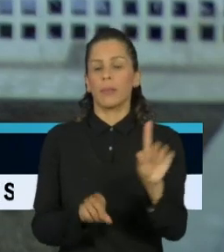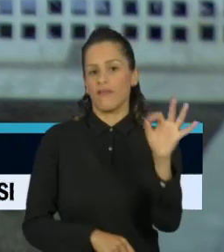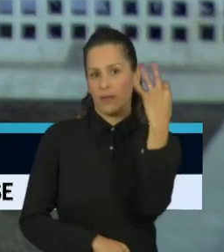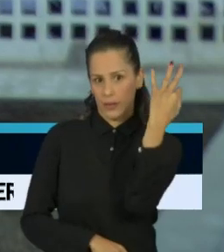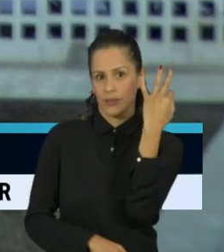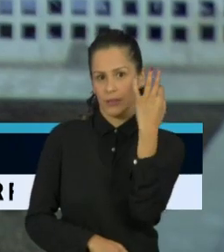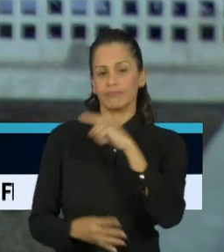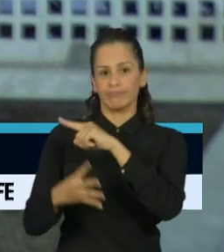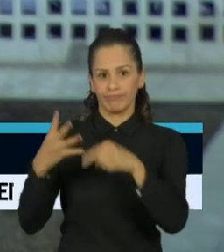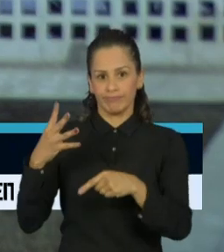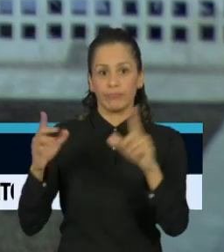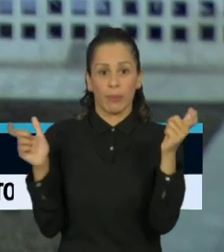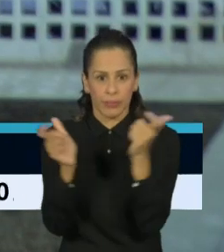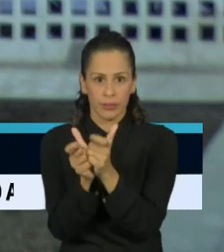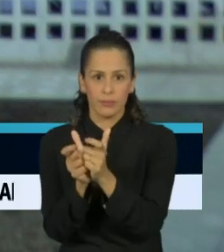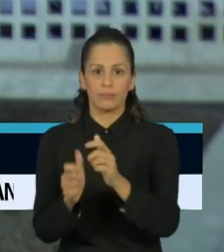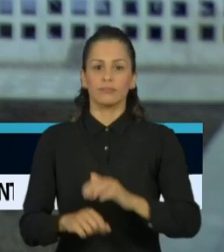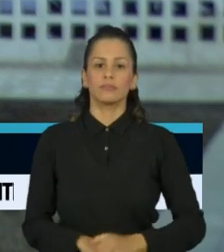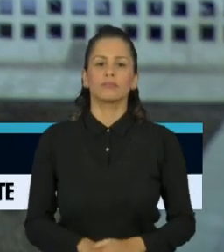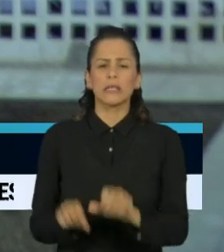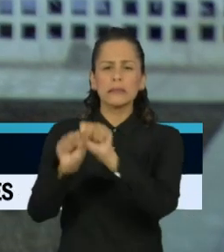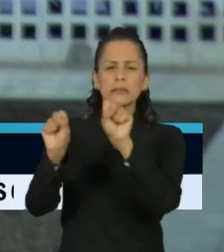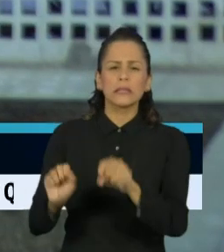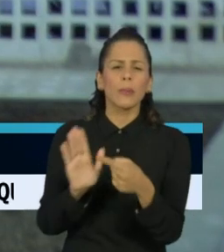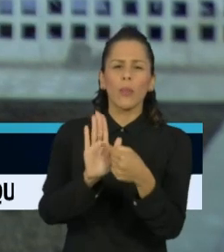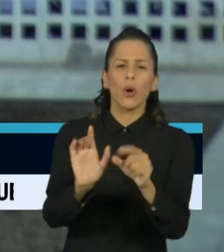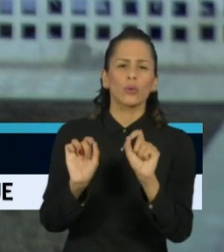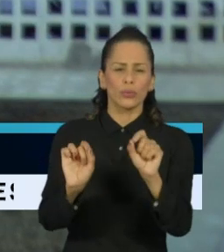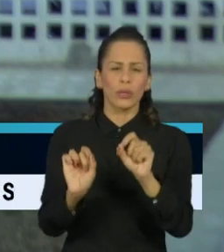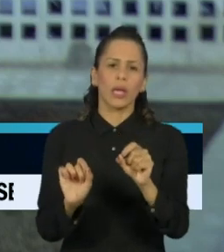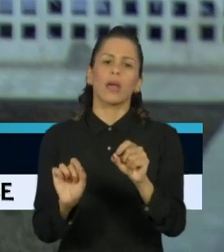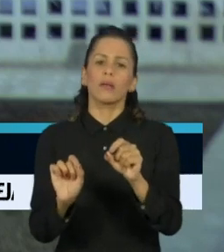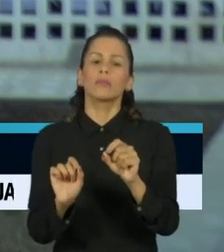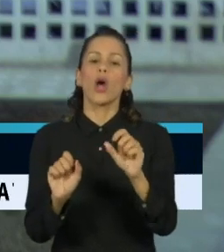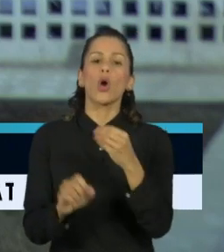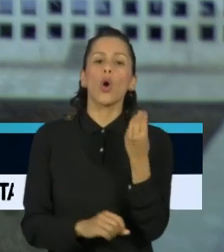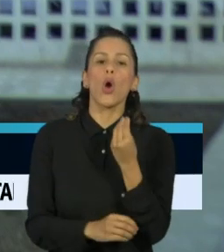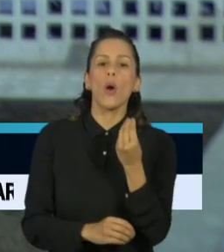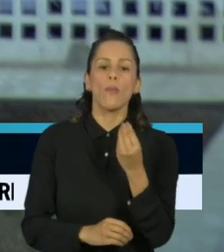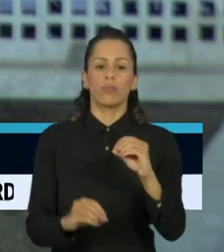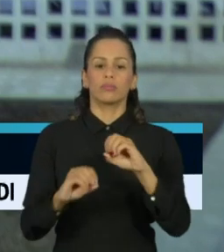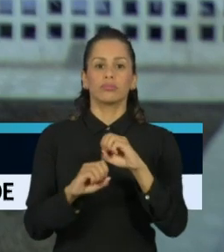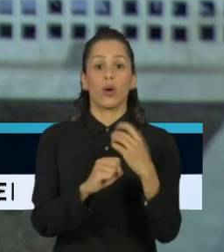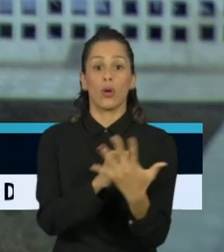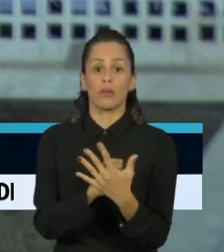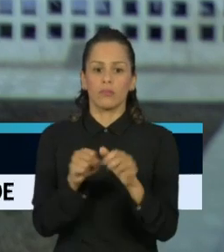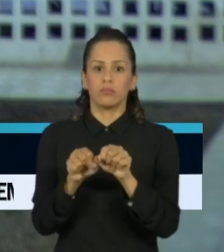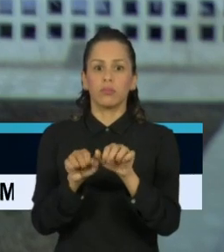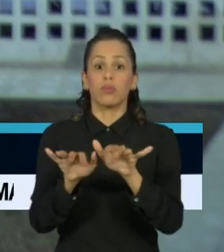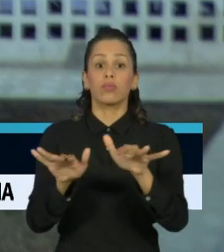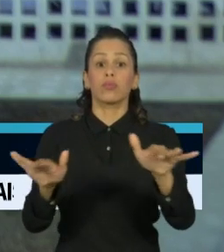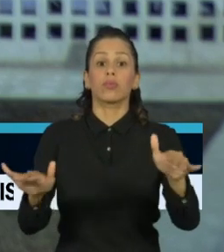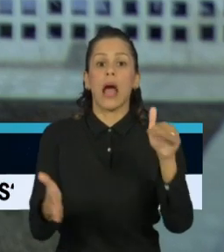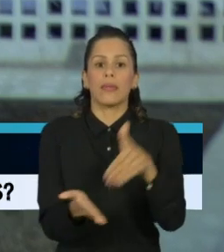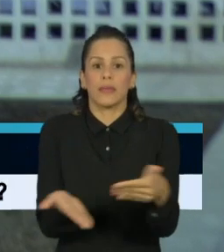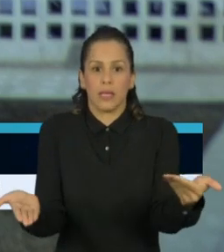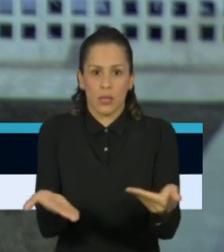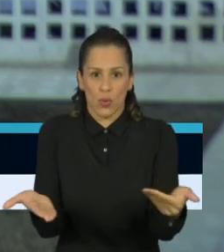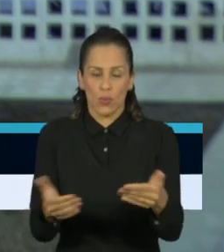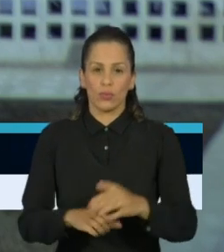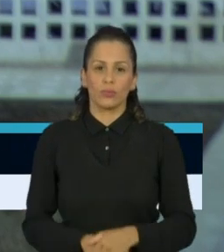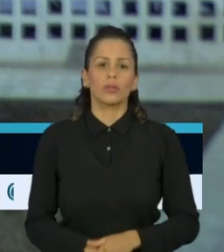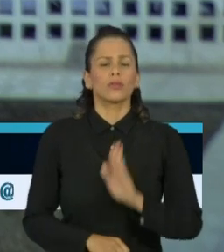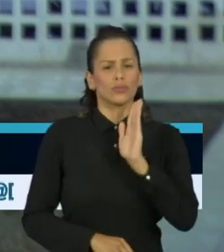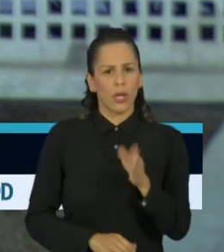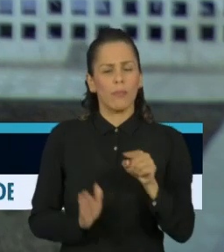previsões feitas pela plataforma levam em conta a evolução da doença até aqui. No Brasil, um novo elemento está sendo acrescentado ao cenário este